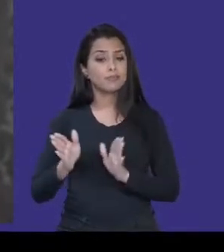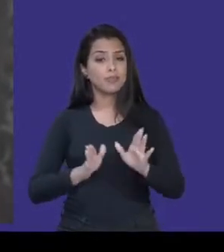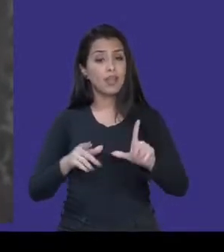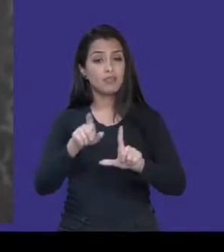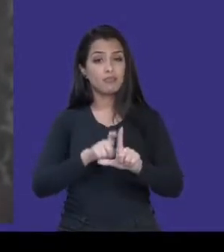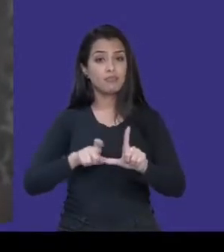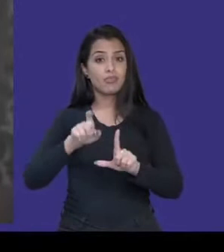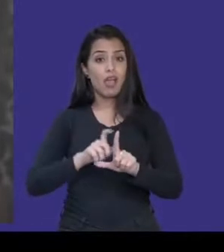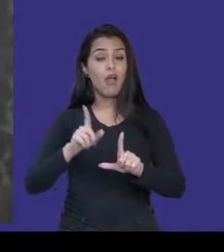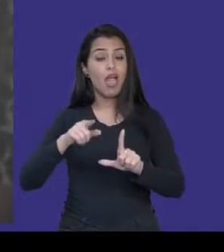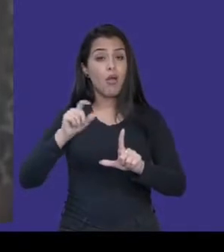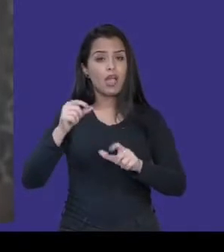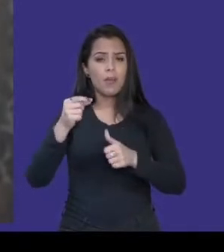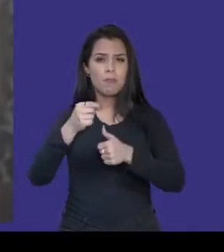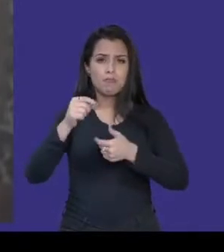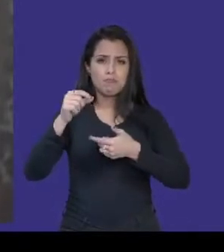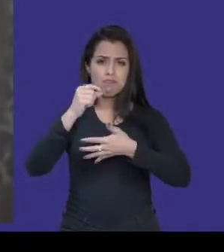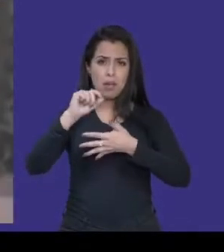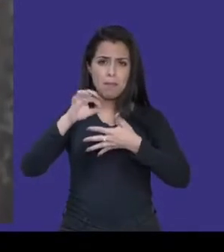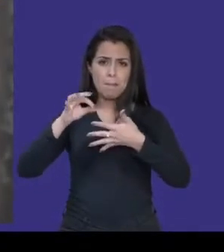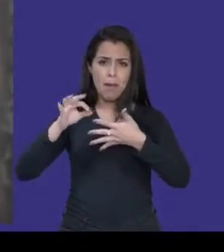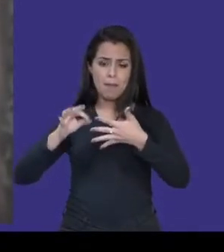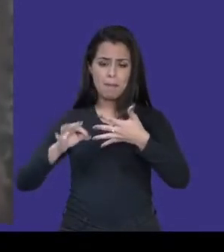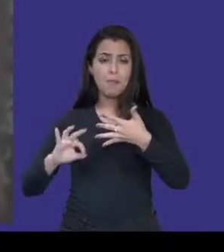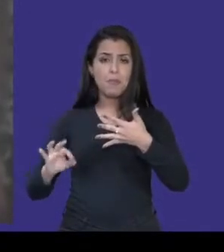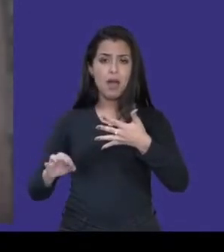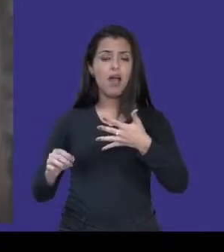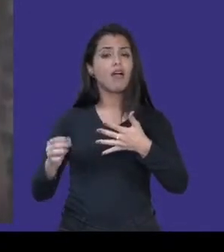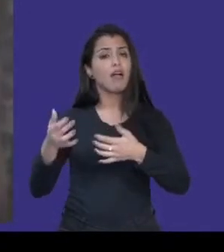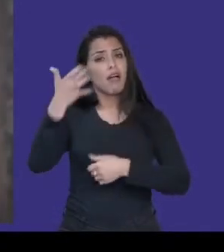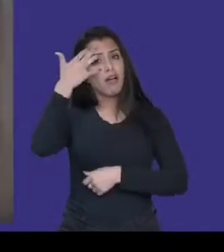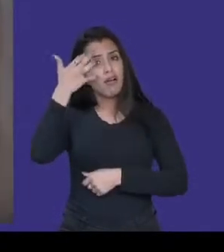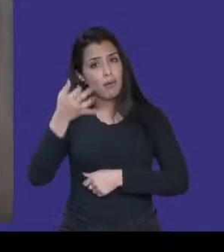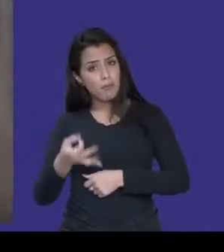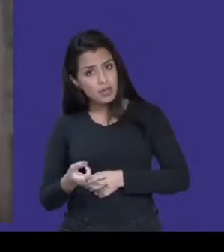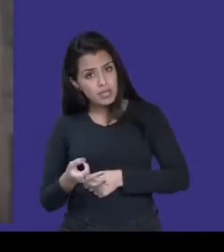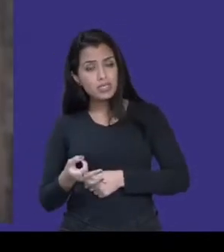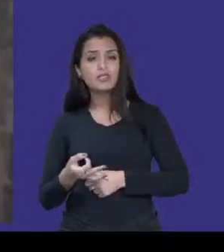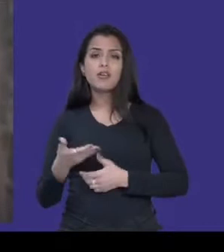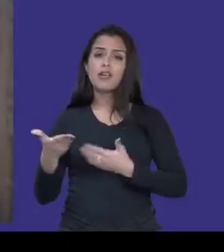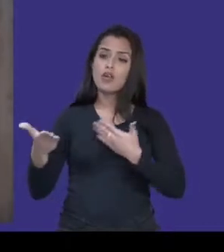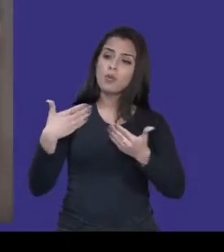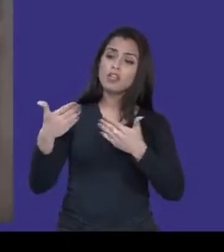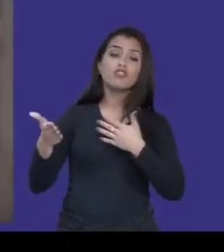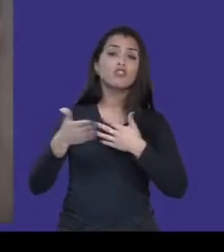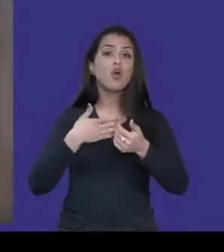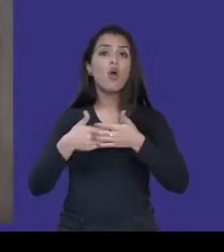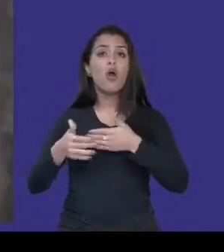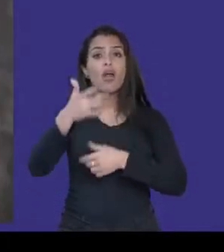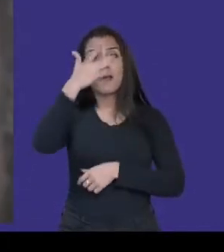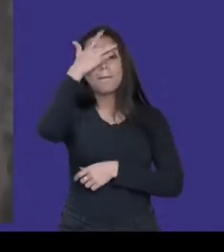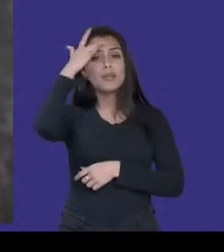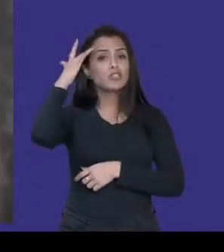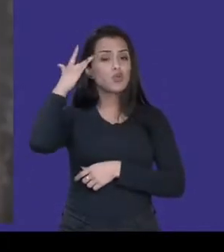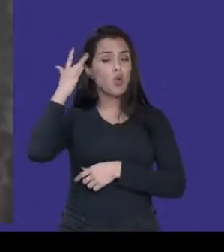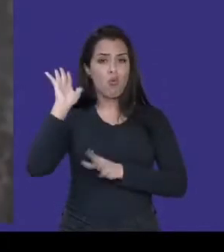recursos que possibilita a navegação, a compreensão e a interação de qualquer pessoa, independentemente de suas dificuldades,